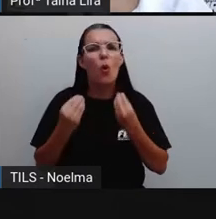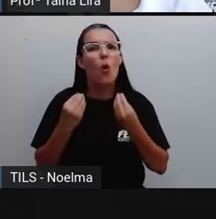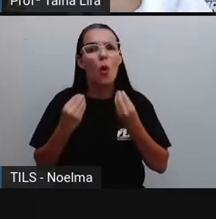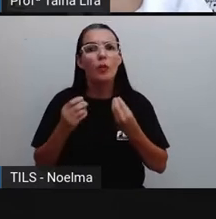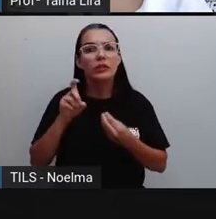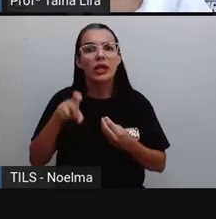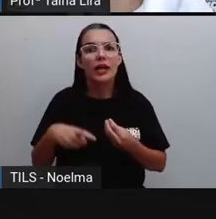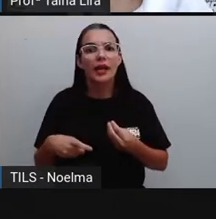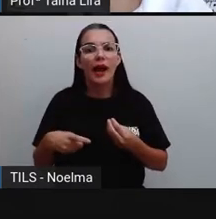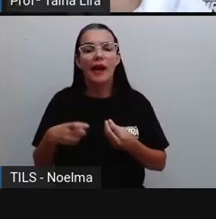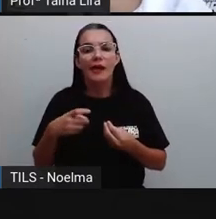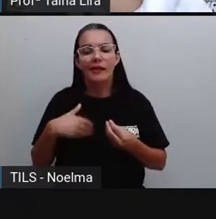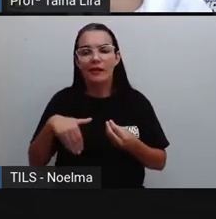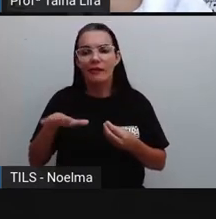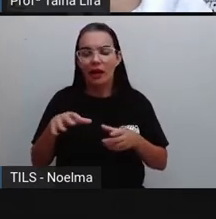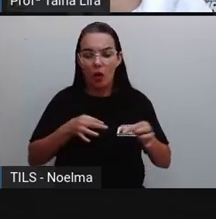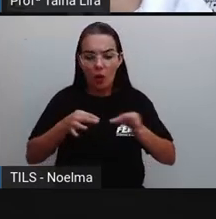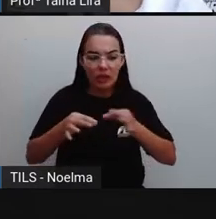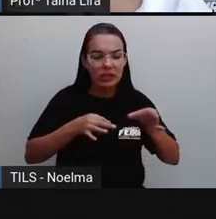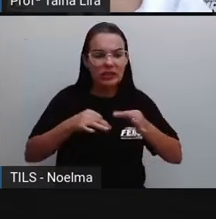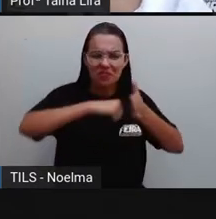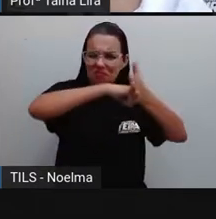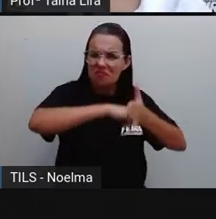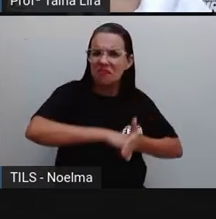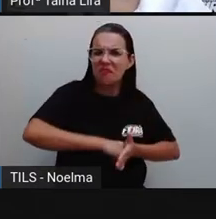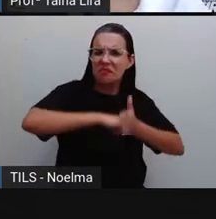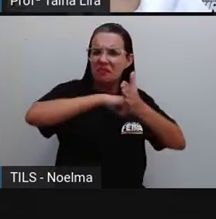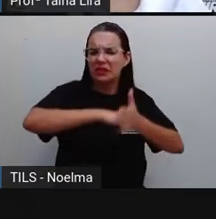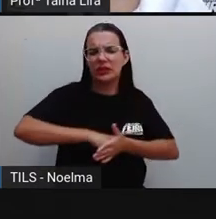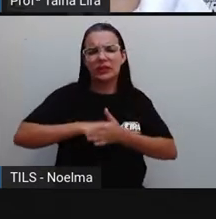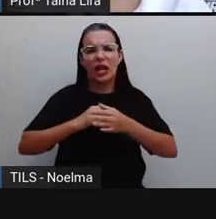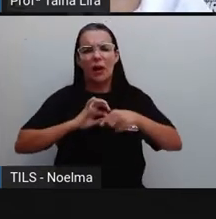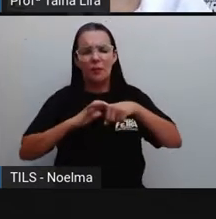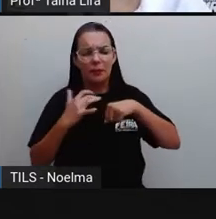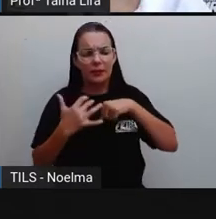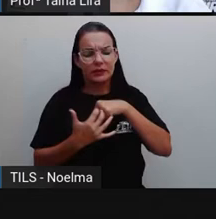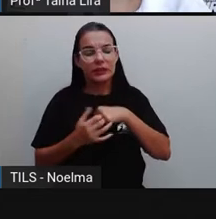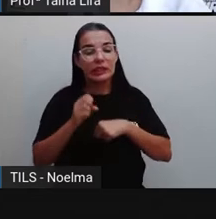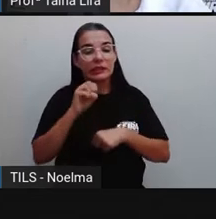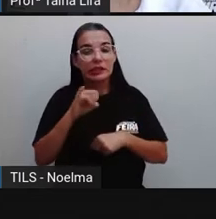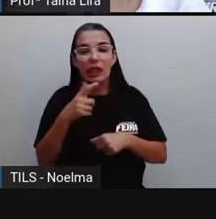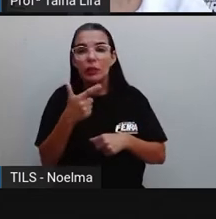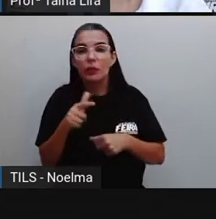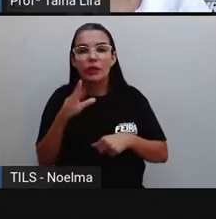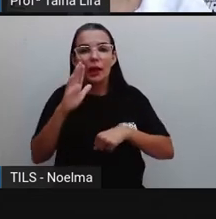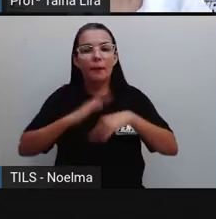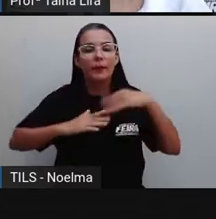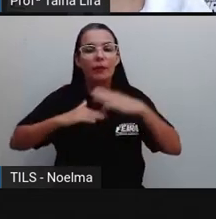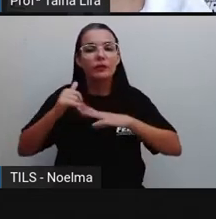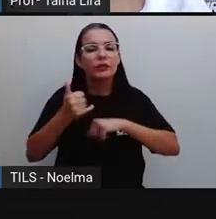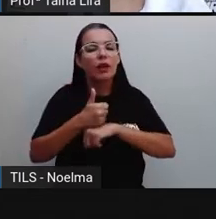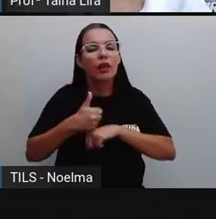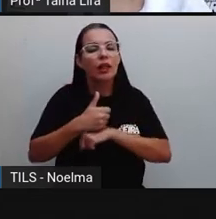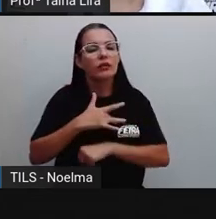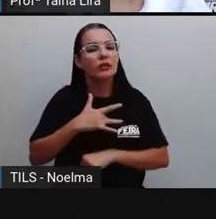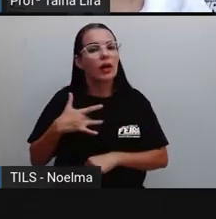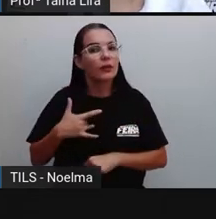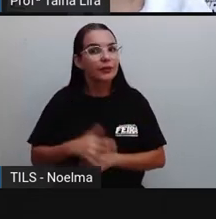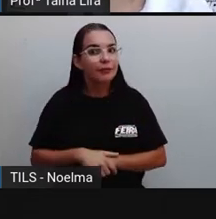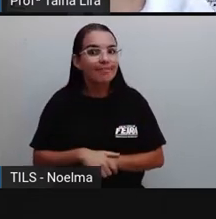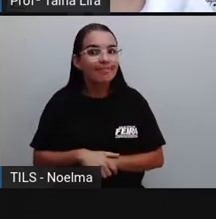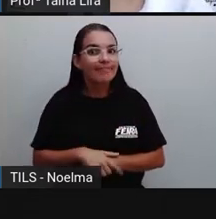ia conseguir se organizar, enfrentar essa pandemia aí sem os profissionais de saúde? Já pararam para pensar?